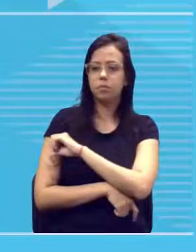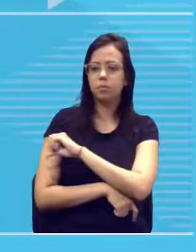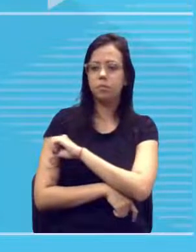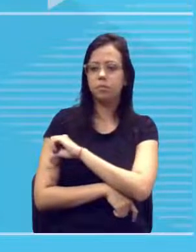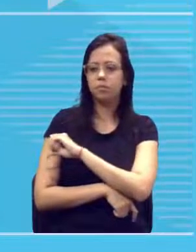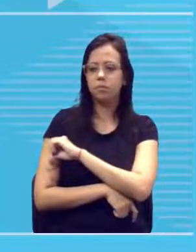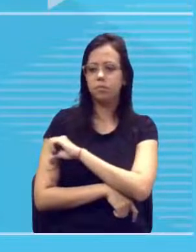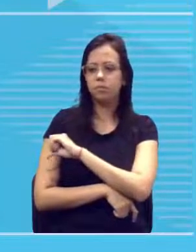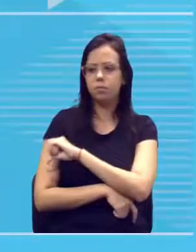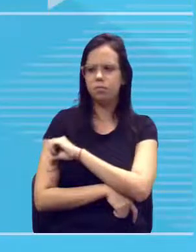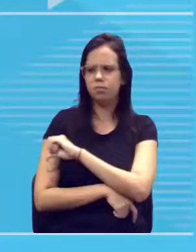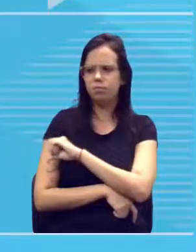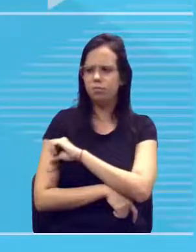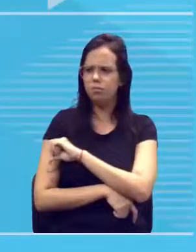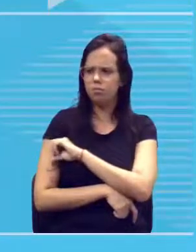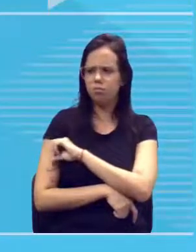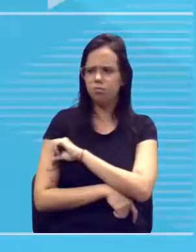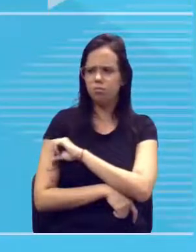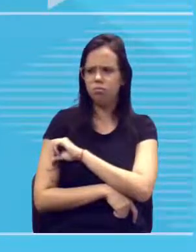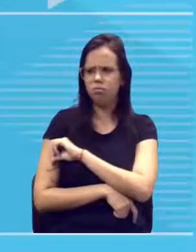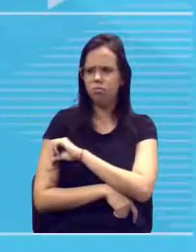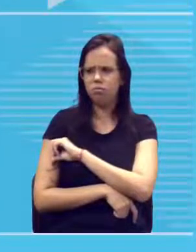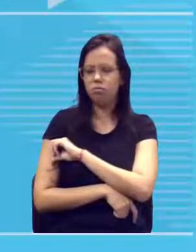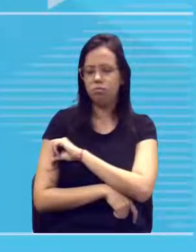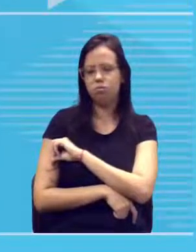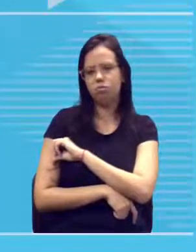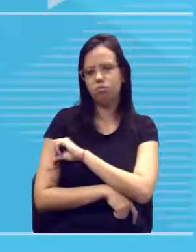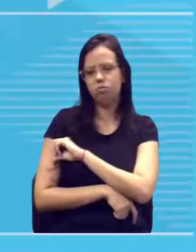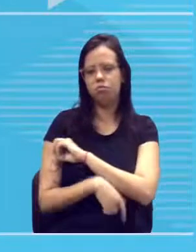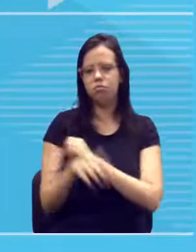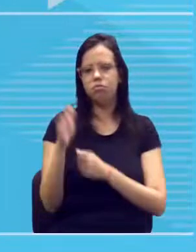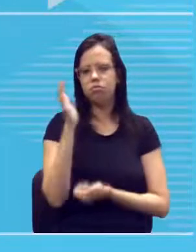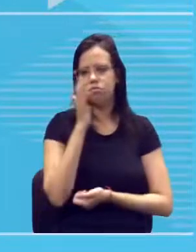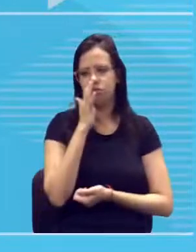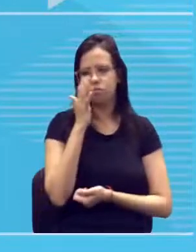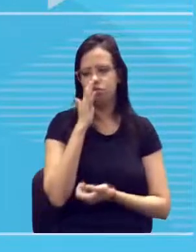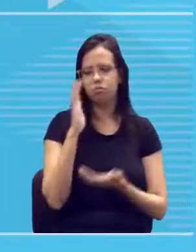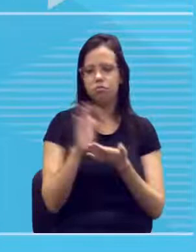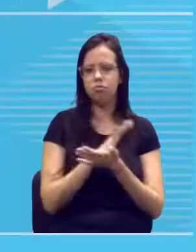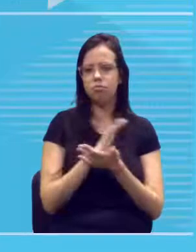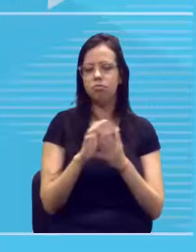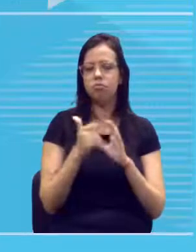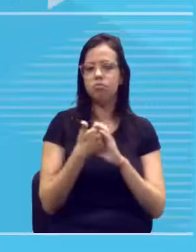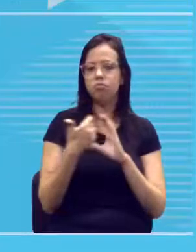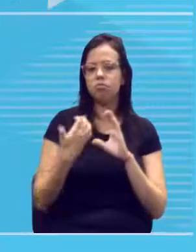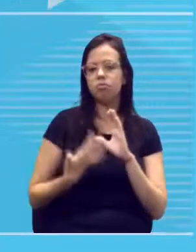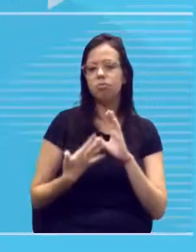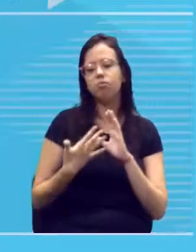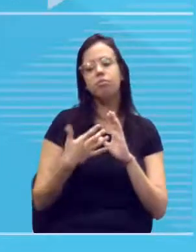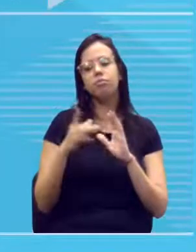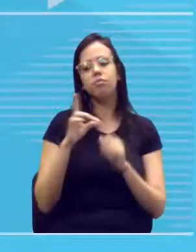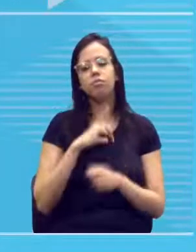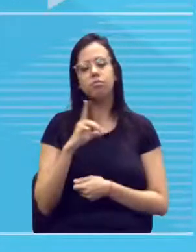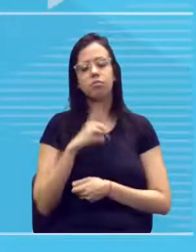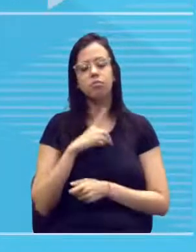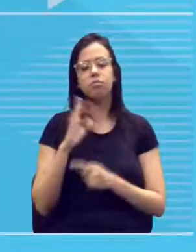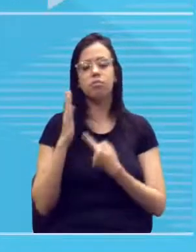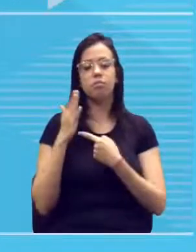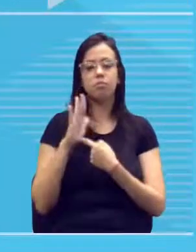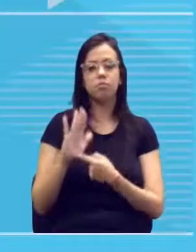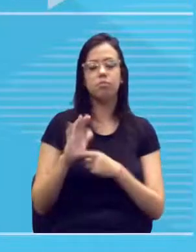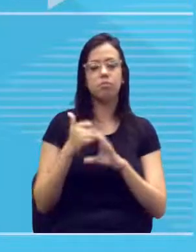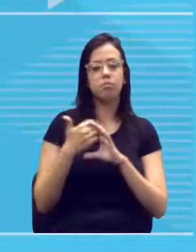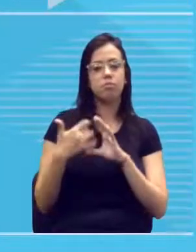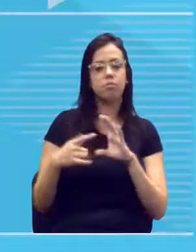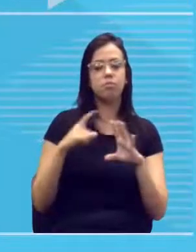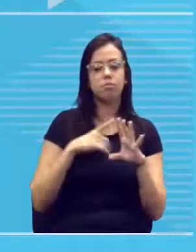dentro de... Na observação de algumas características. Existem manifestações de características